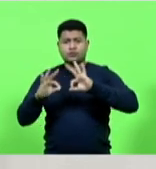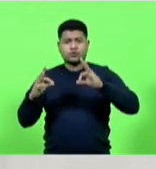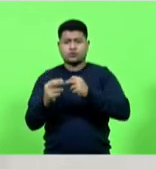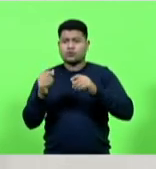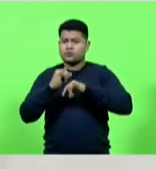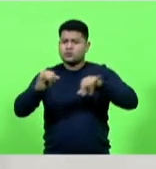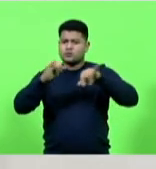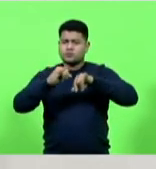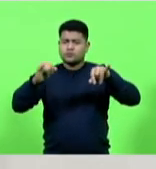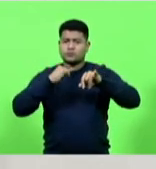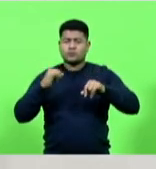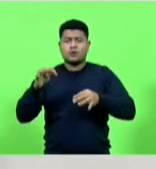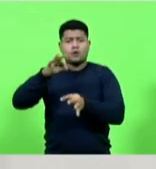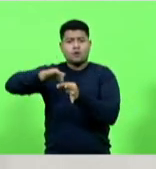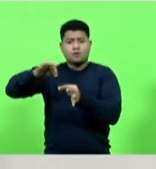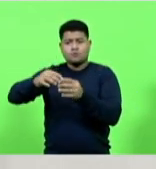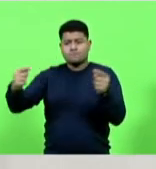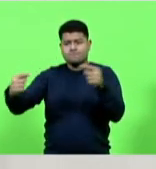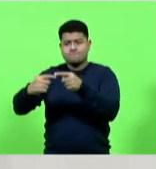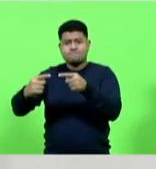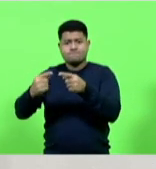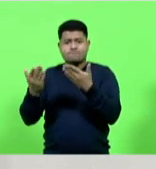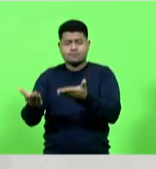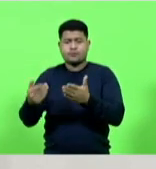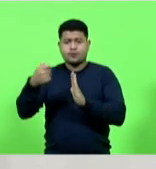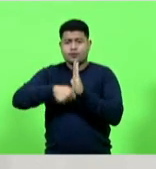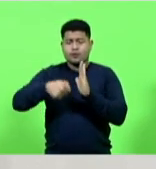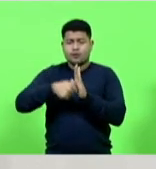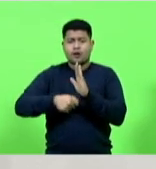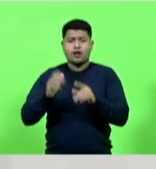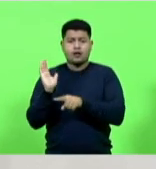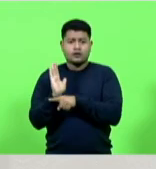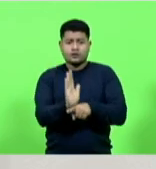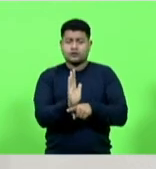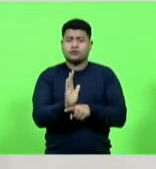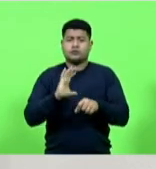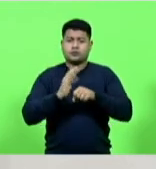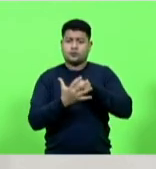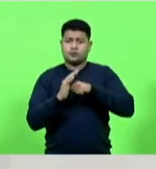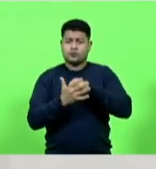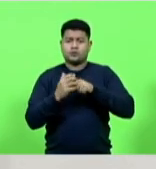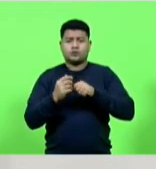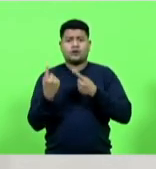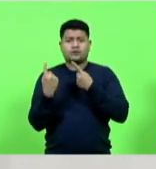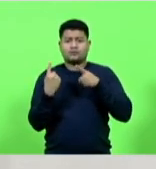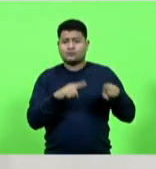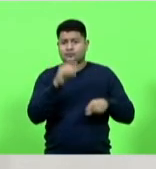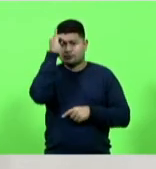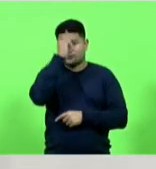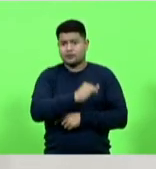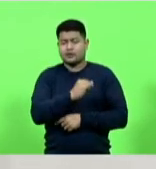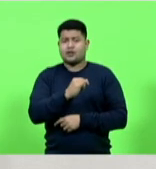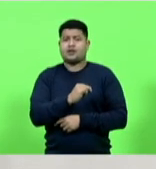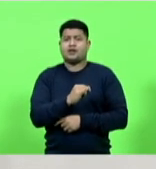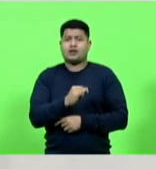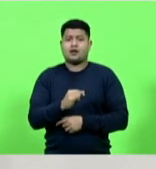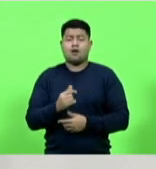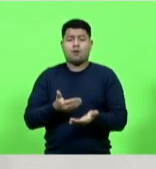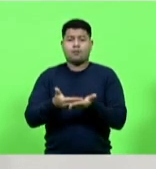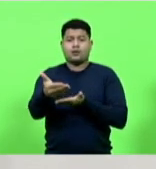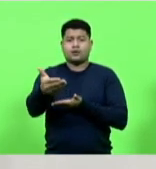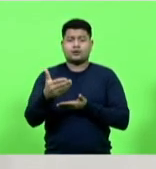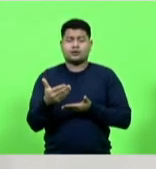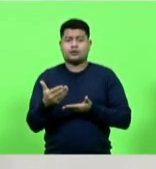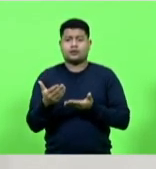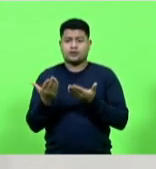institucionais para ajudar no enfrentamento da pandemia inicialmente com a campanha não pague o pato confie em quem apura o